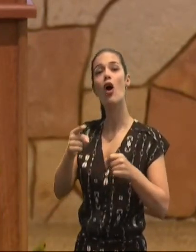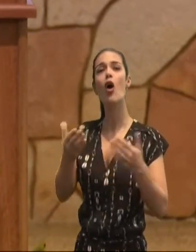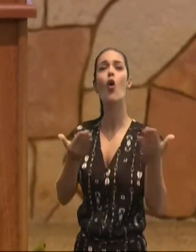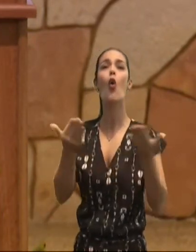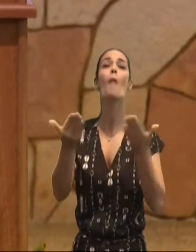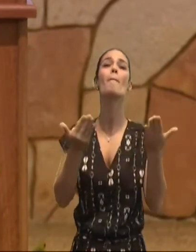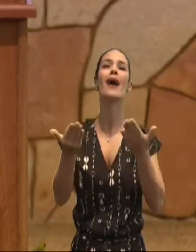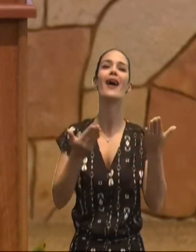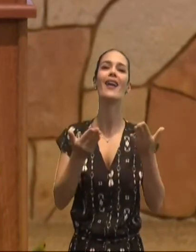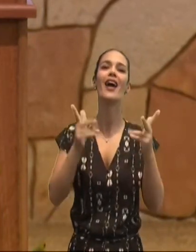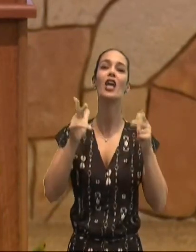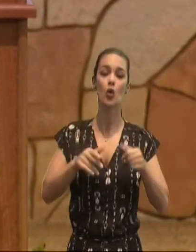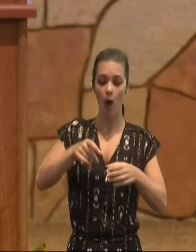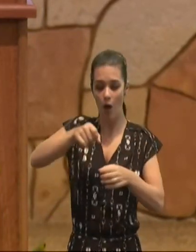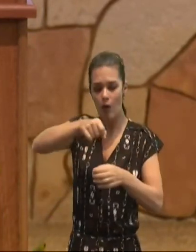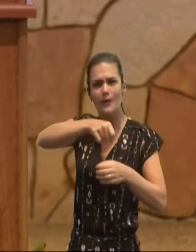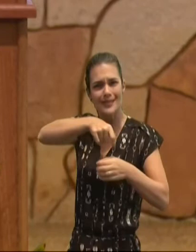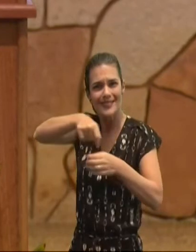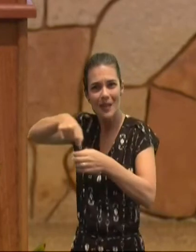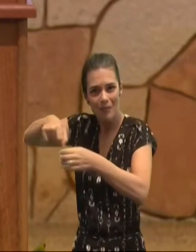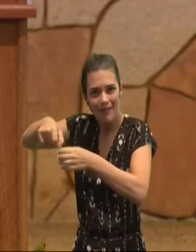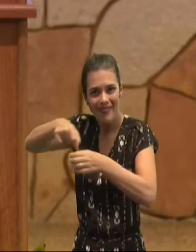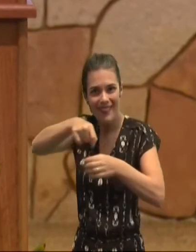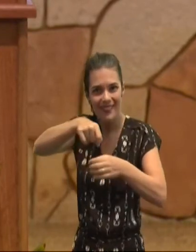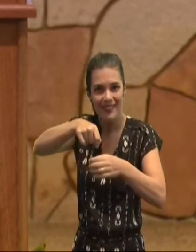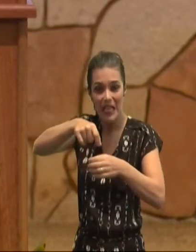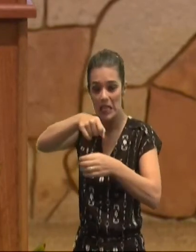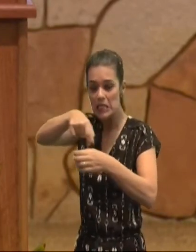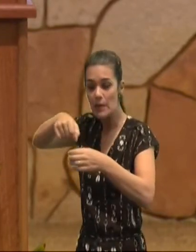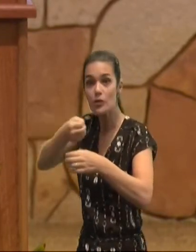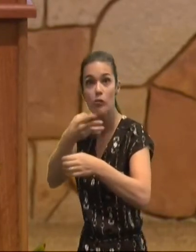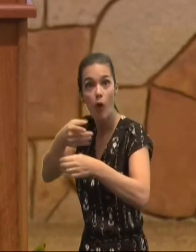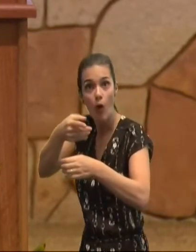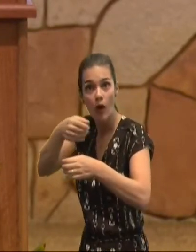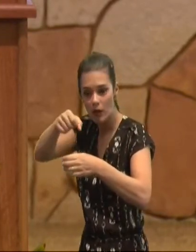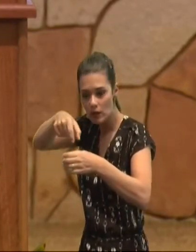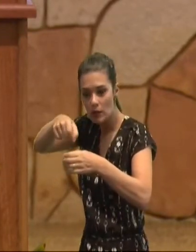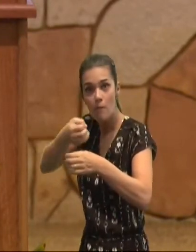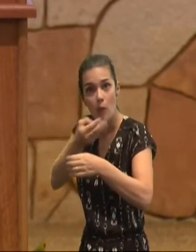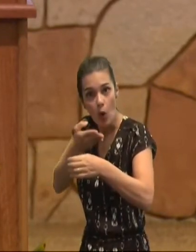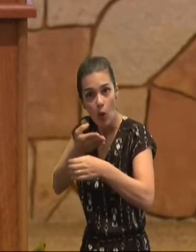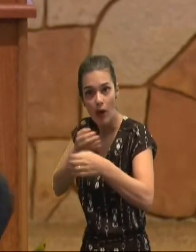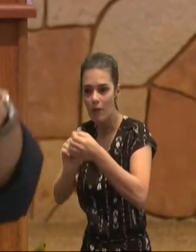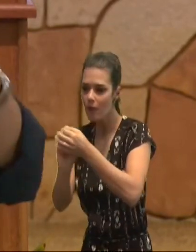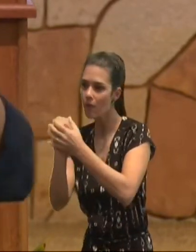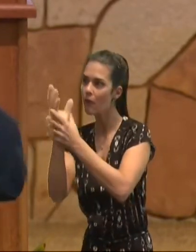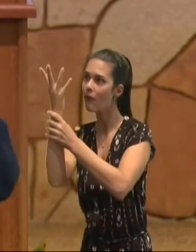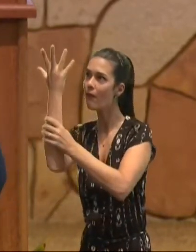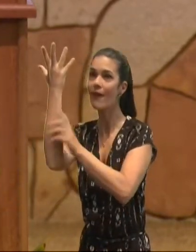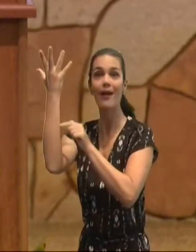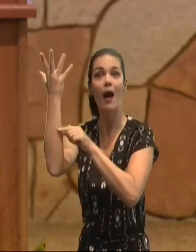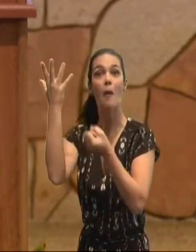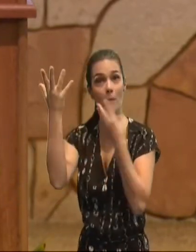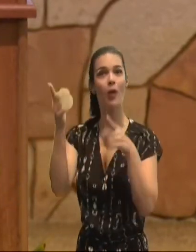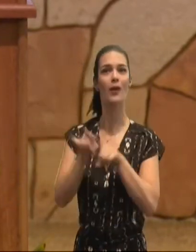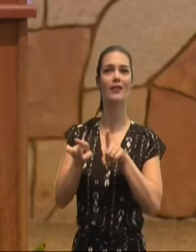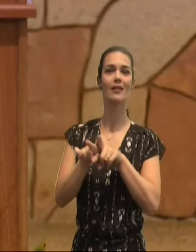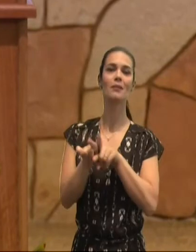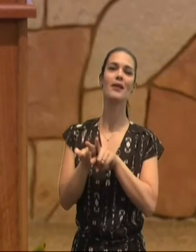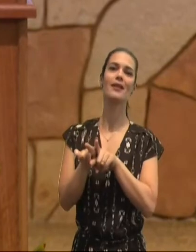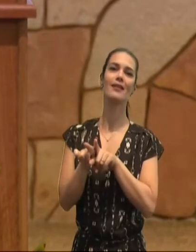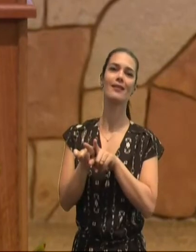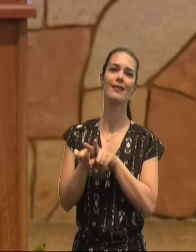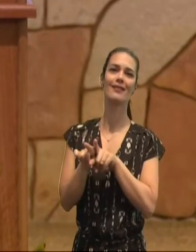vai produzir, boa colheita, é isso que Paulo, deseja que nós, semeemos, porque ele diz, quem semeia, o bem,